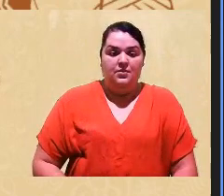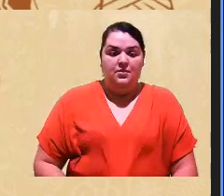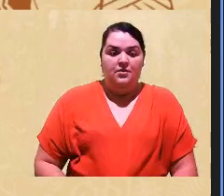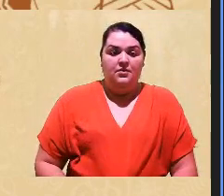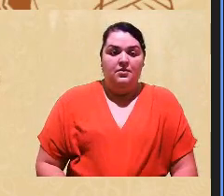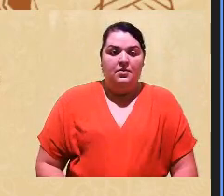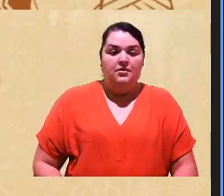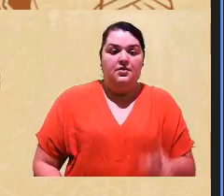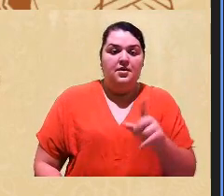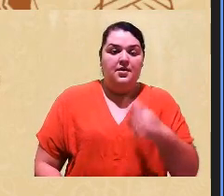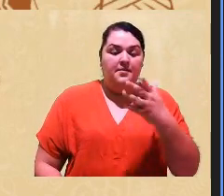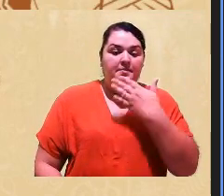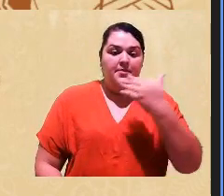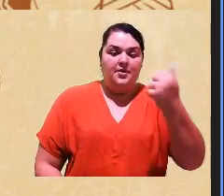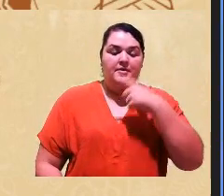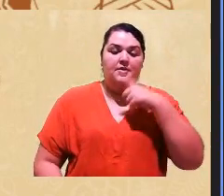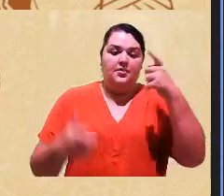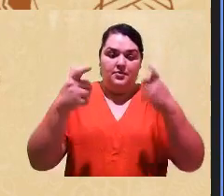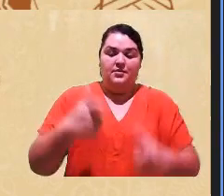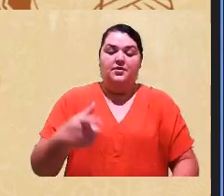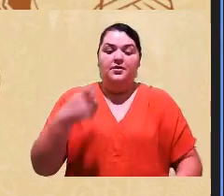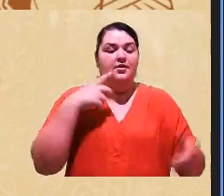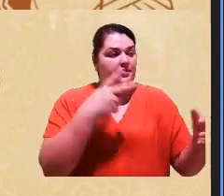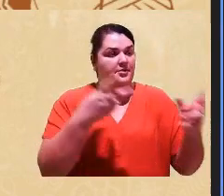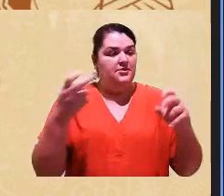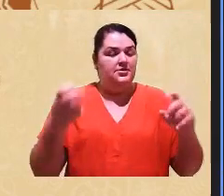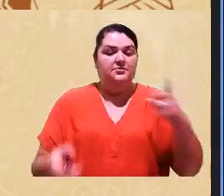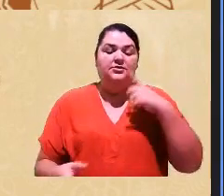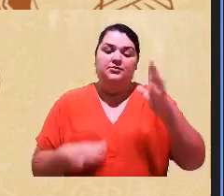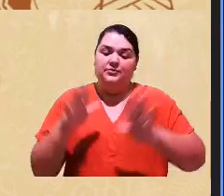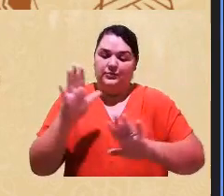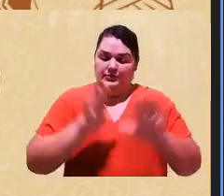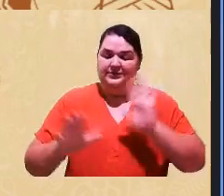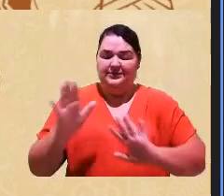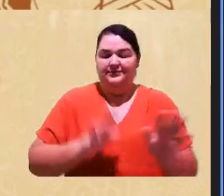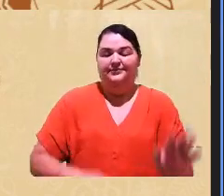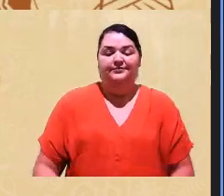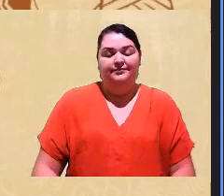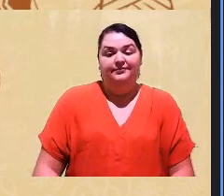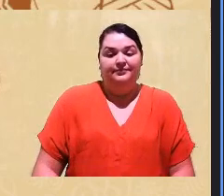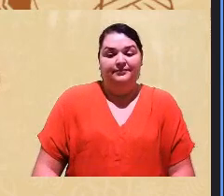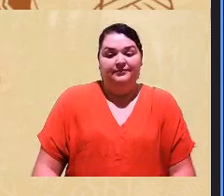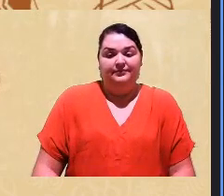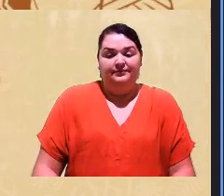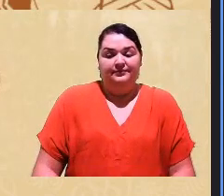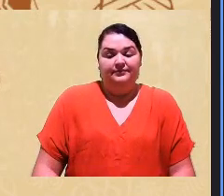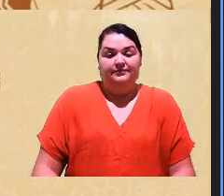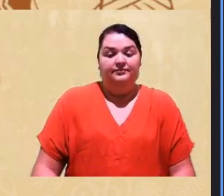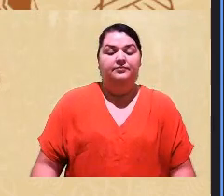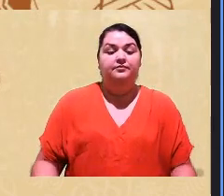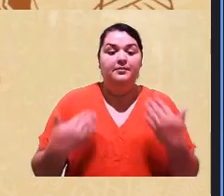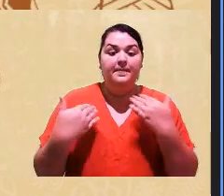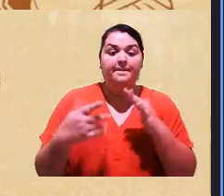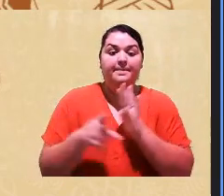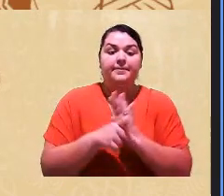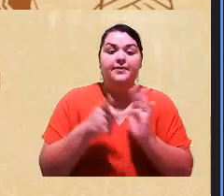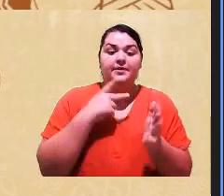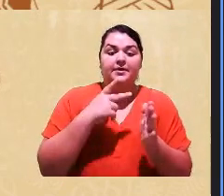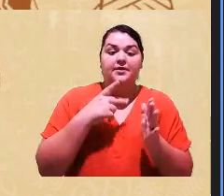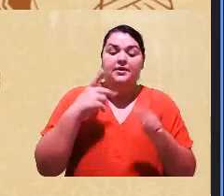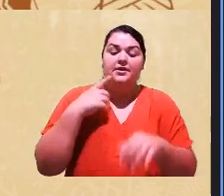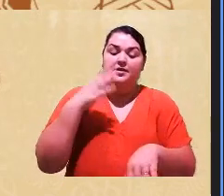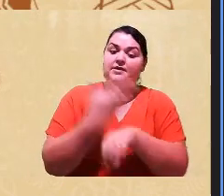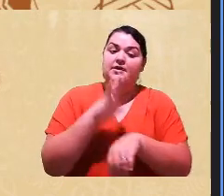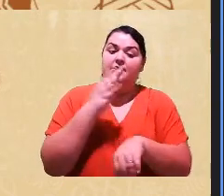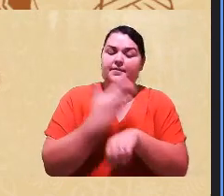melhor lugar central que a gente percebe que devem cuidar, mas enfim, vamos lá para os membros de banca, então eu preciso o quê? Ter um treinamento,